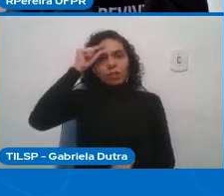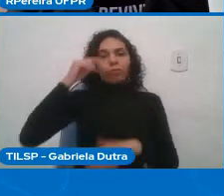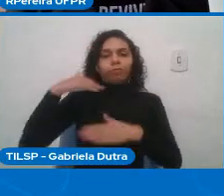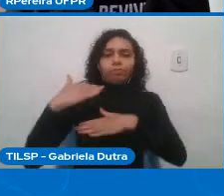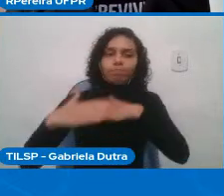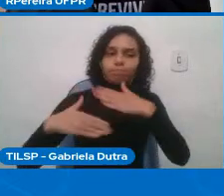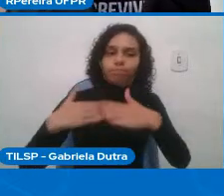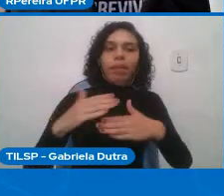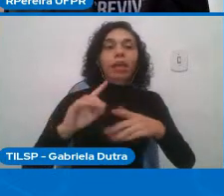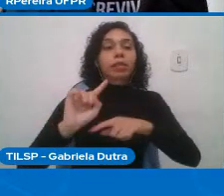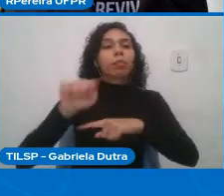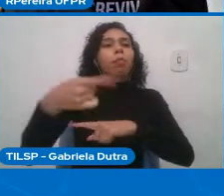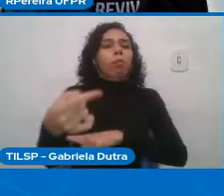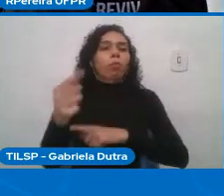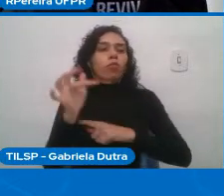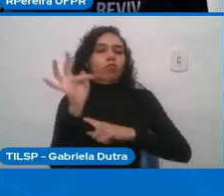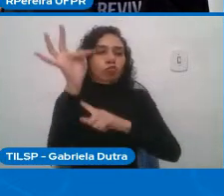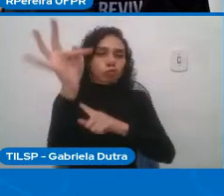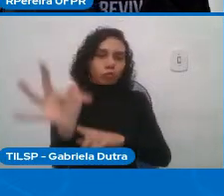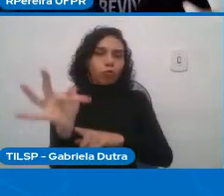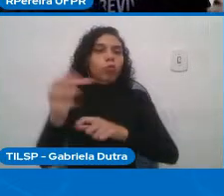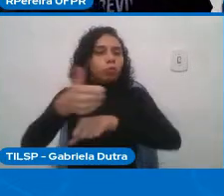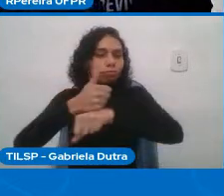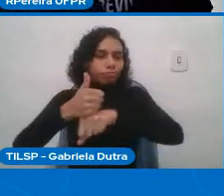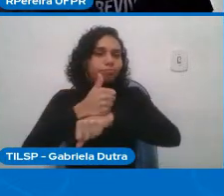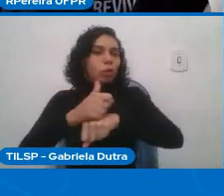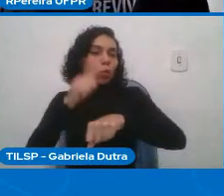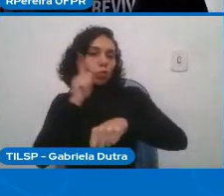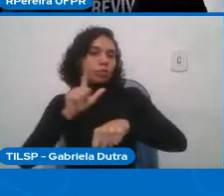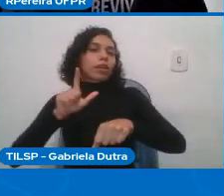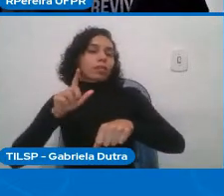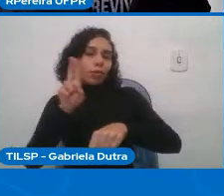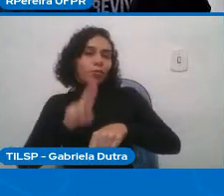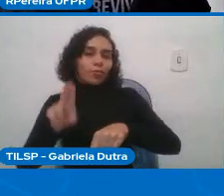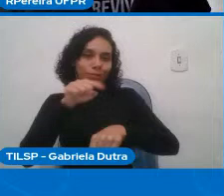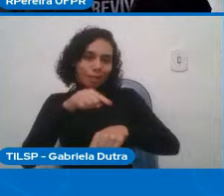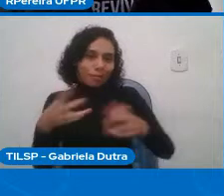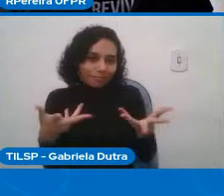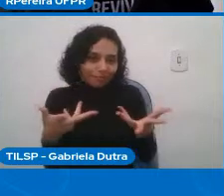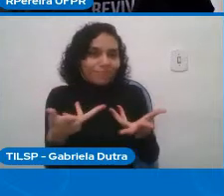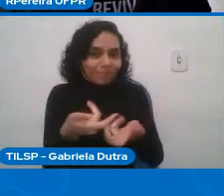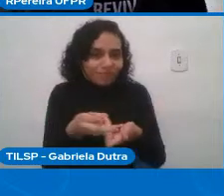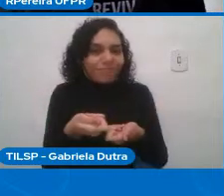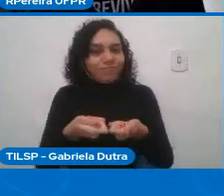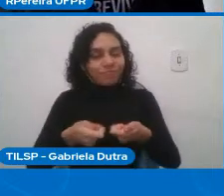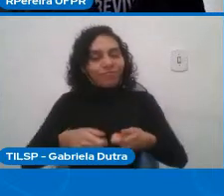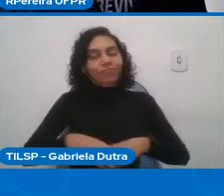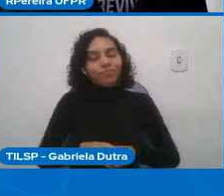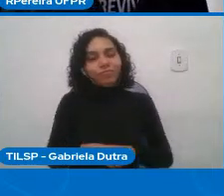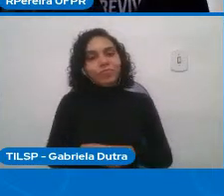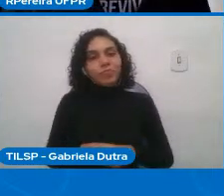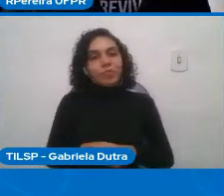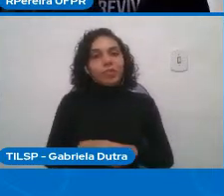pessoas aqui já é depois desse relatório novo da ACM muito provavelmente